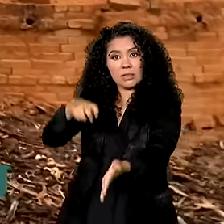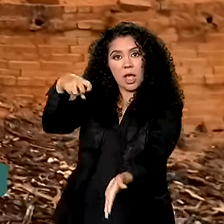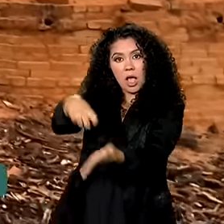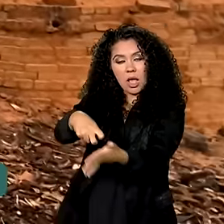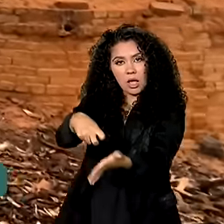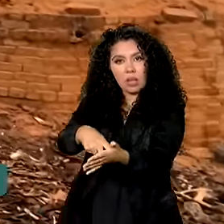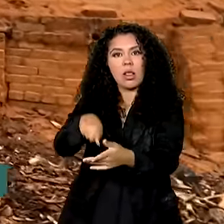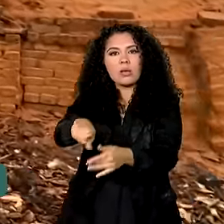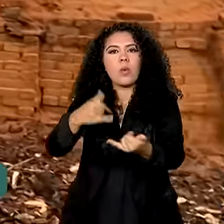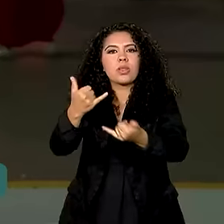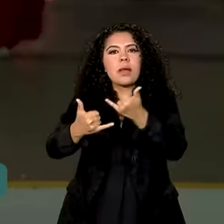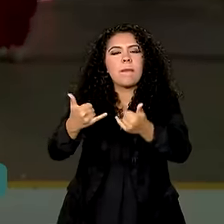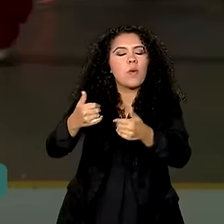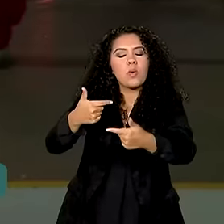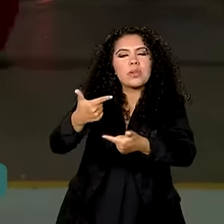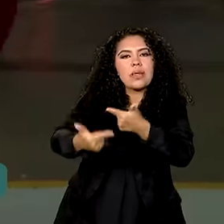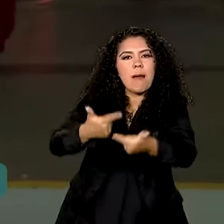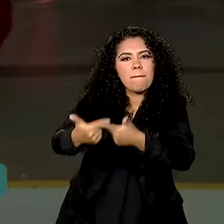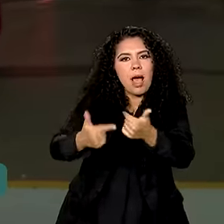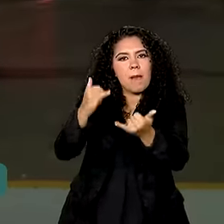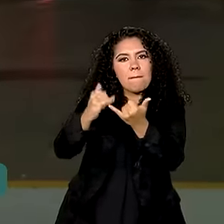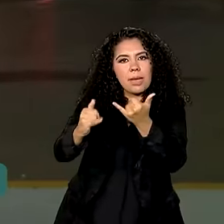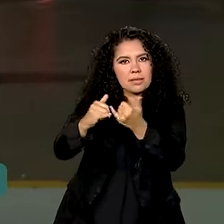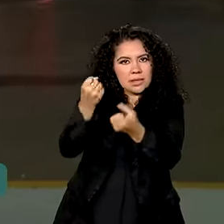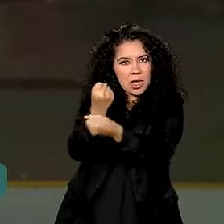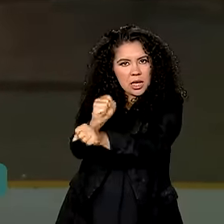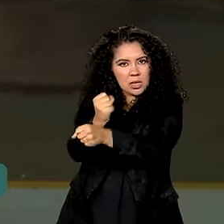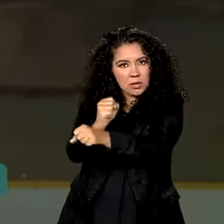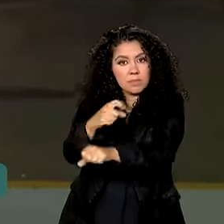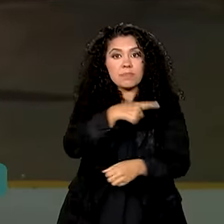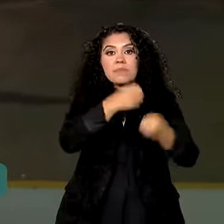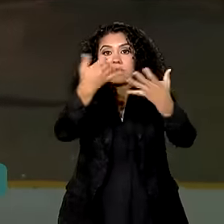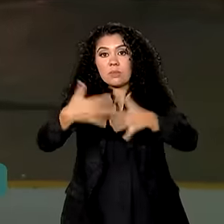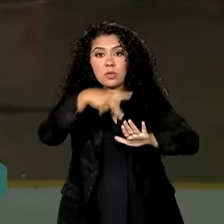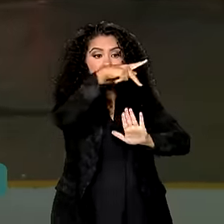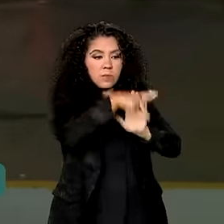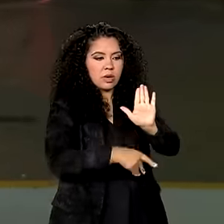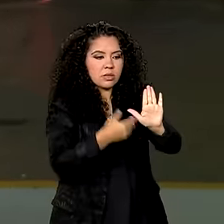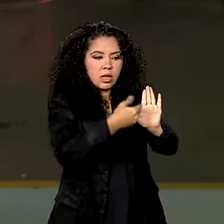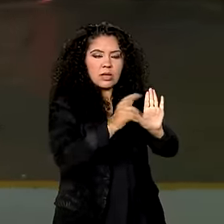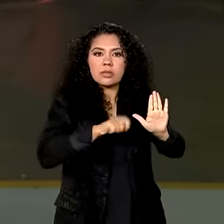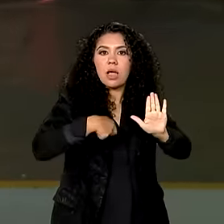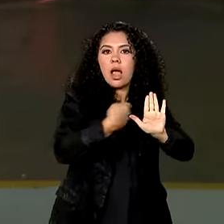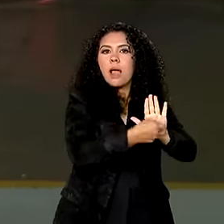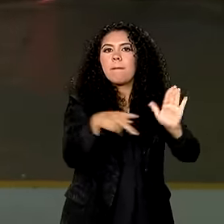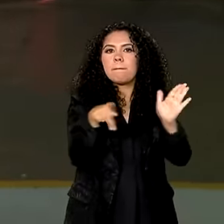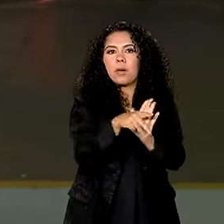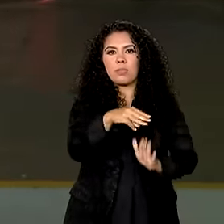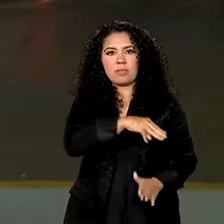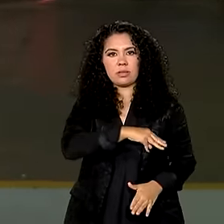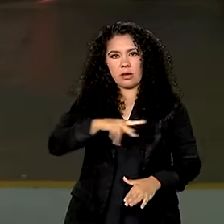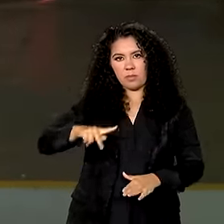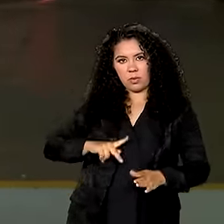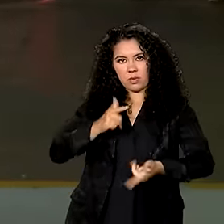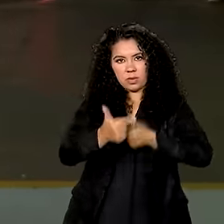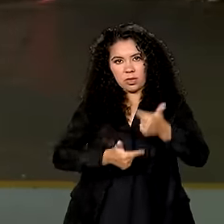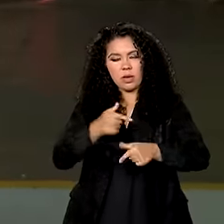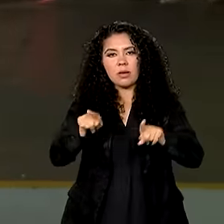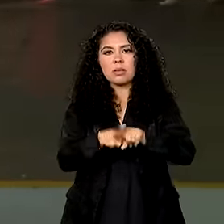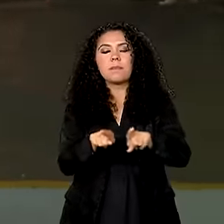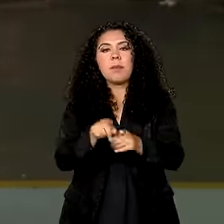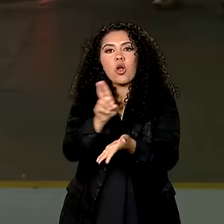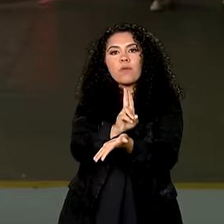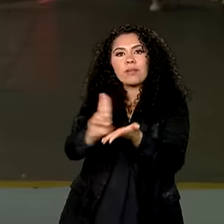análogo à escravidão. O Vida Após Resgate é uma cooperação entre o Ministério Público do Trabalho, a Universidade Federal da